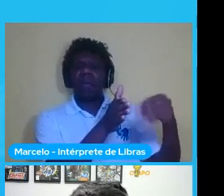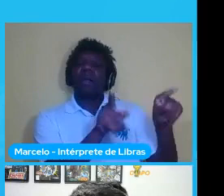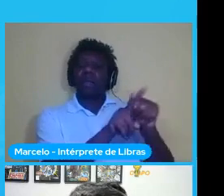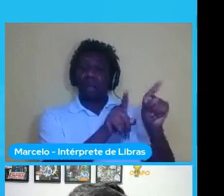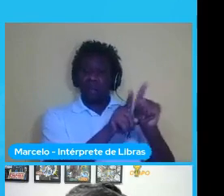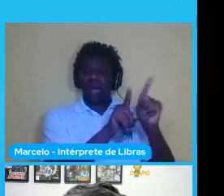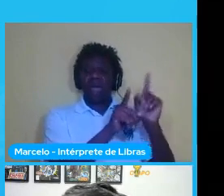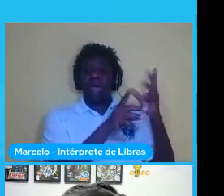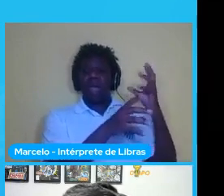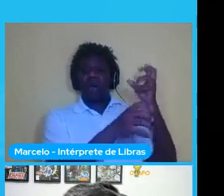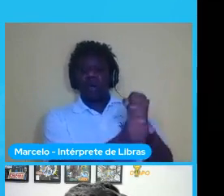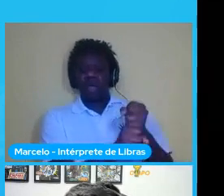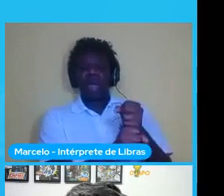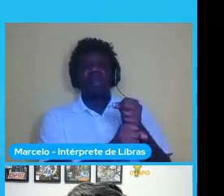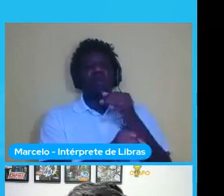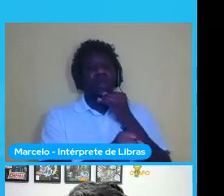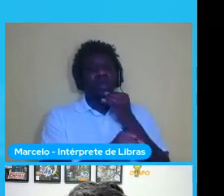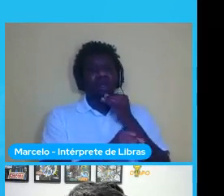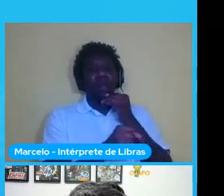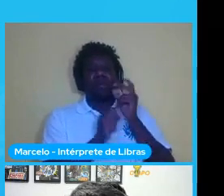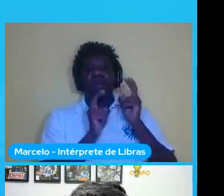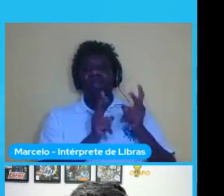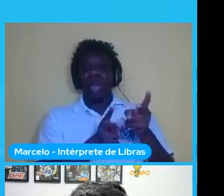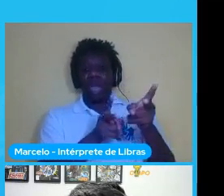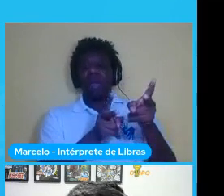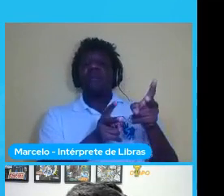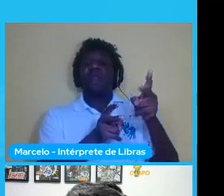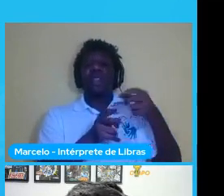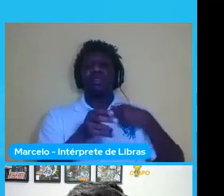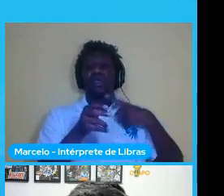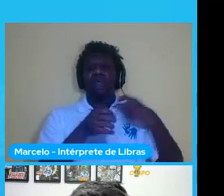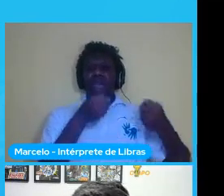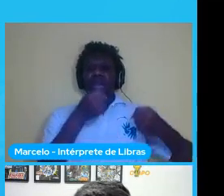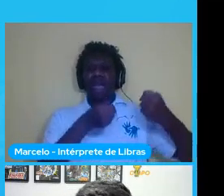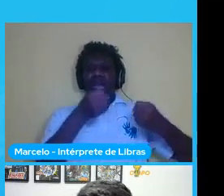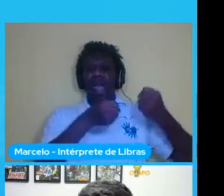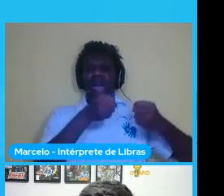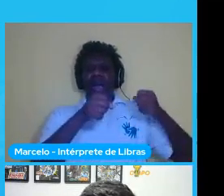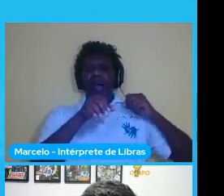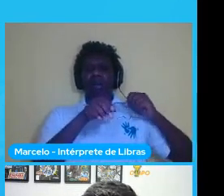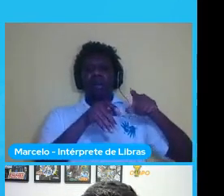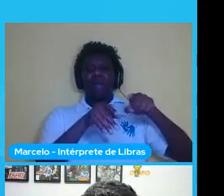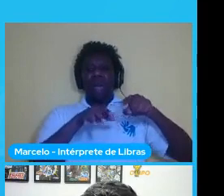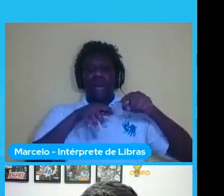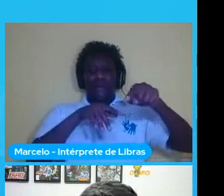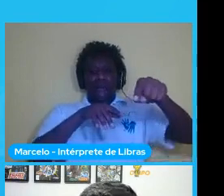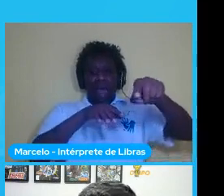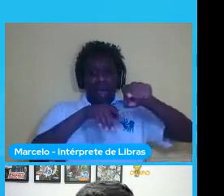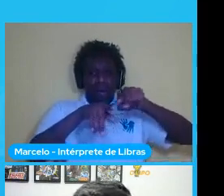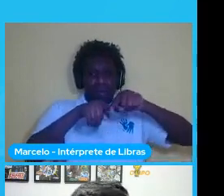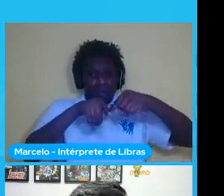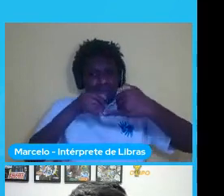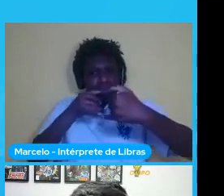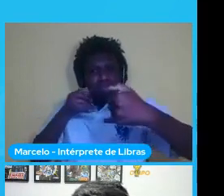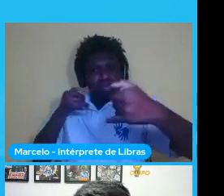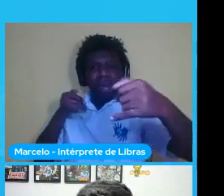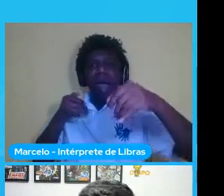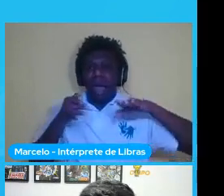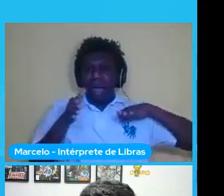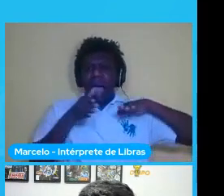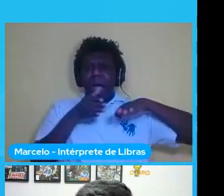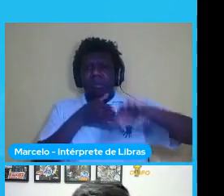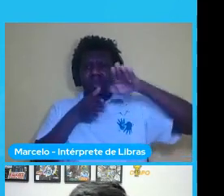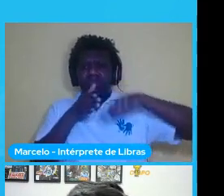vez que um carro passar por uma determinada linha dessa imagem aqui a gente conta a quantidade de carros que está passando então tem bastante aplicação